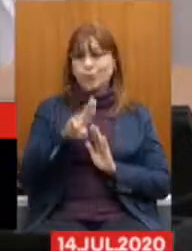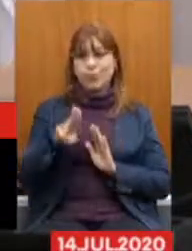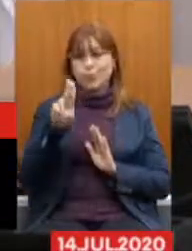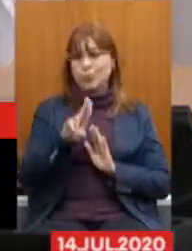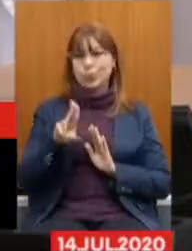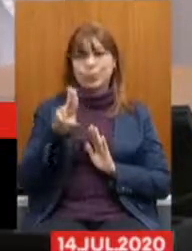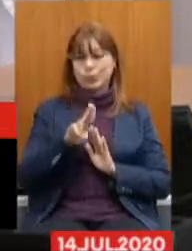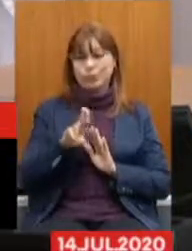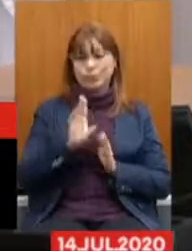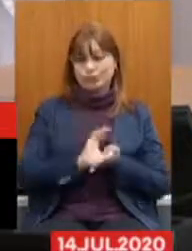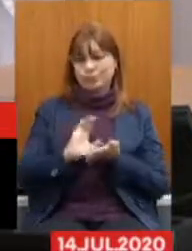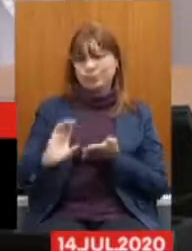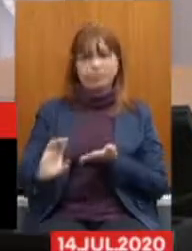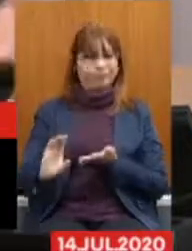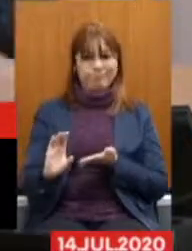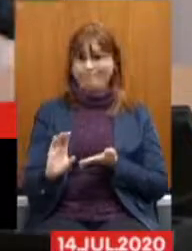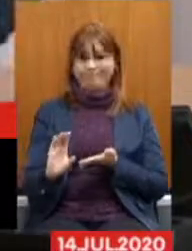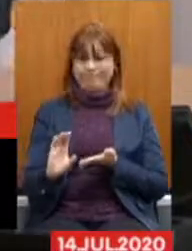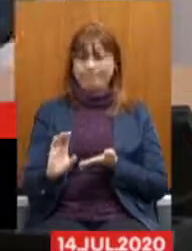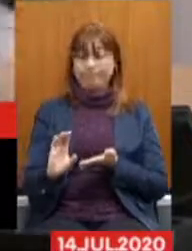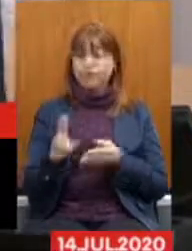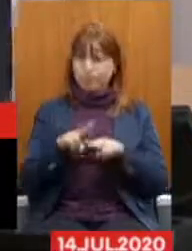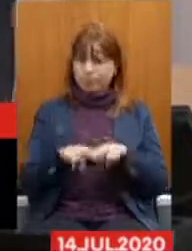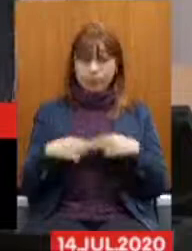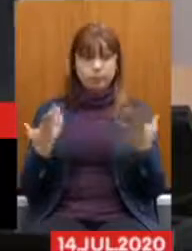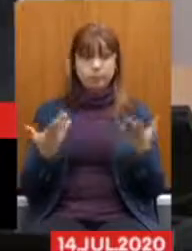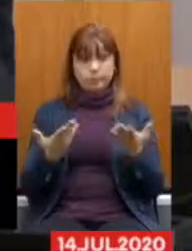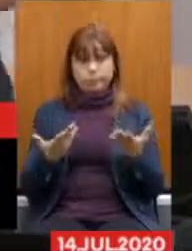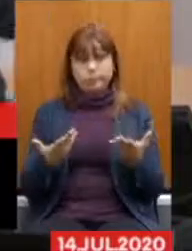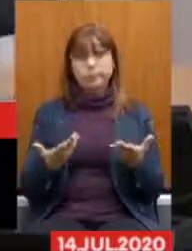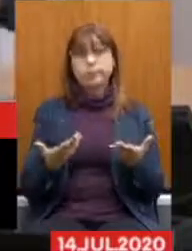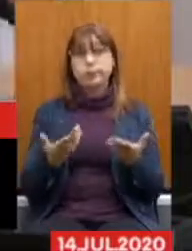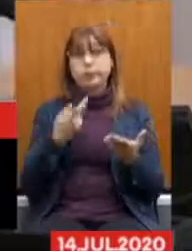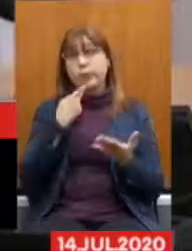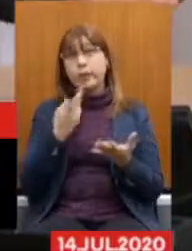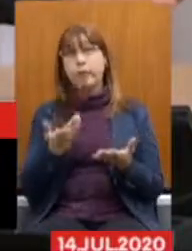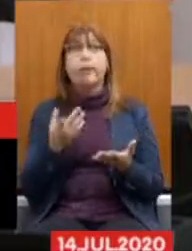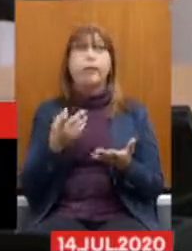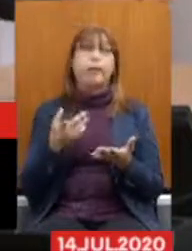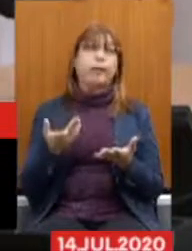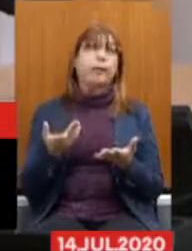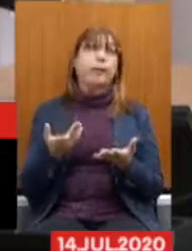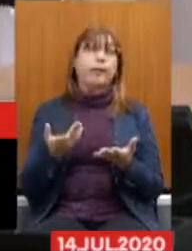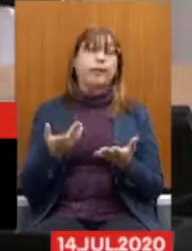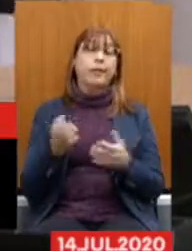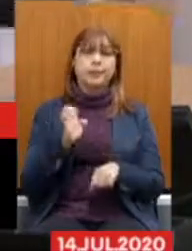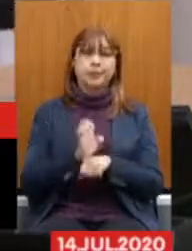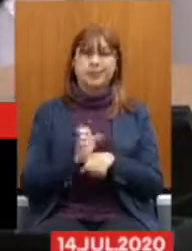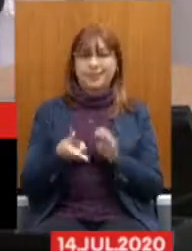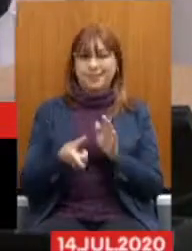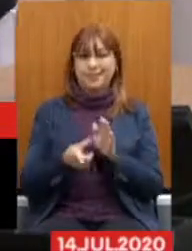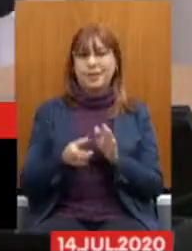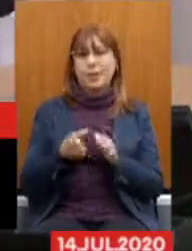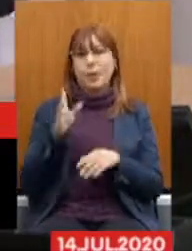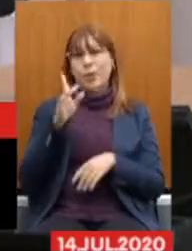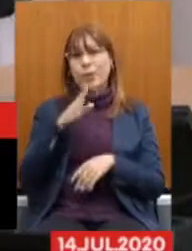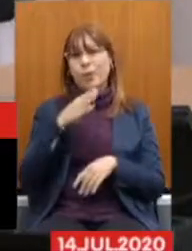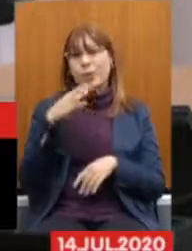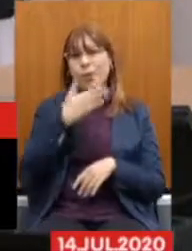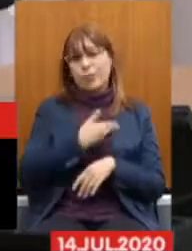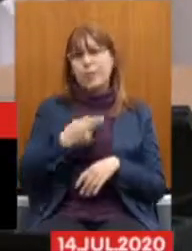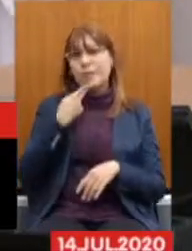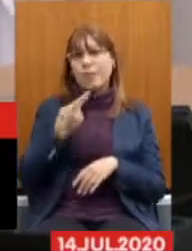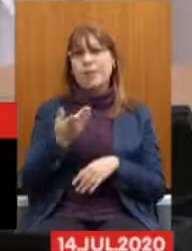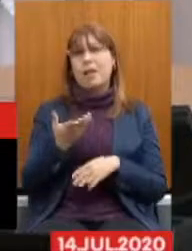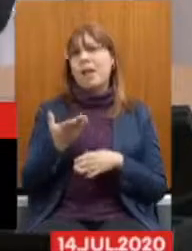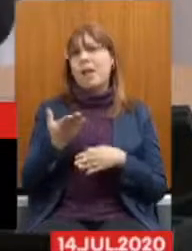chegar aos cofres do Estado. Por isso que faz essa onda aí que o Estado, igual o governador de vez em quando fala, que o Estado